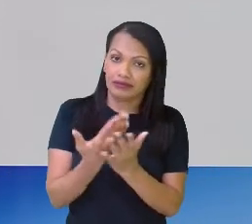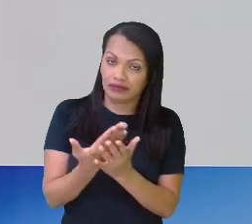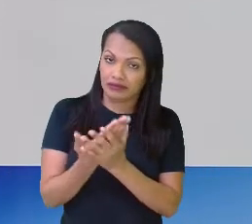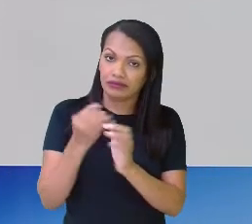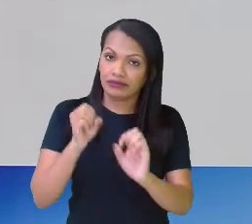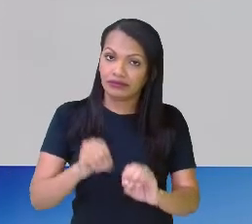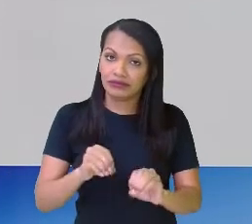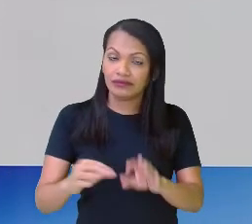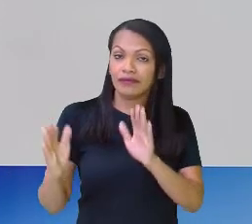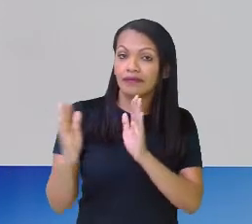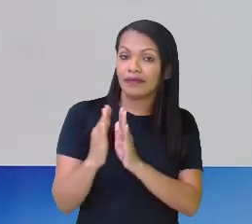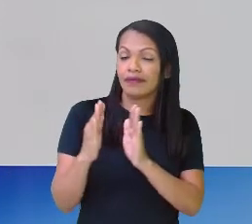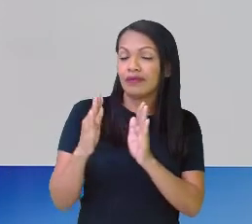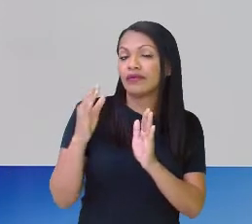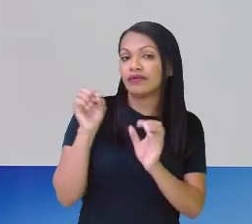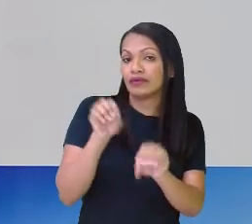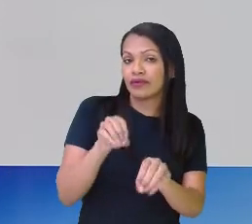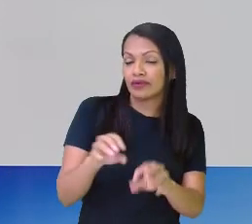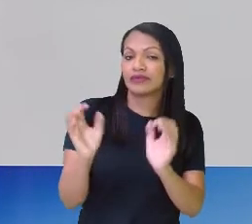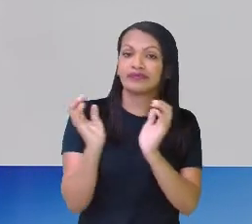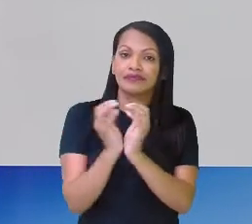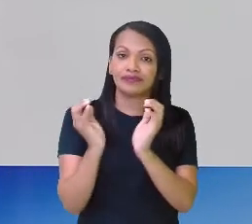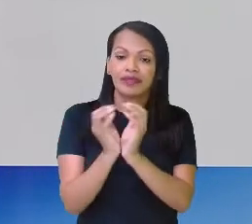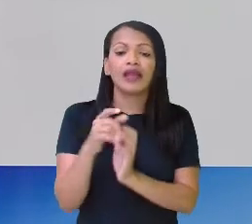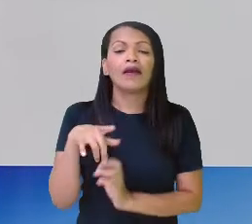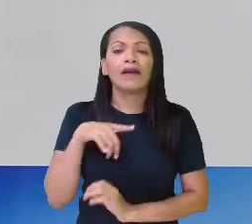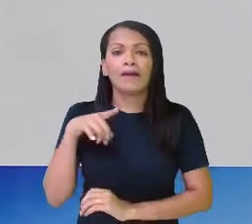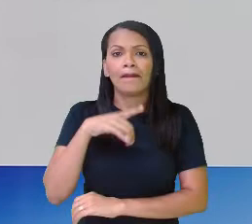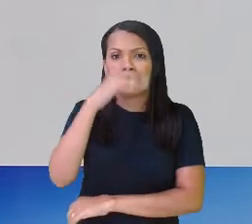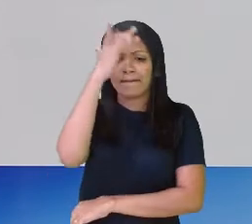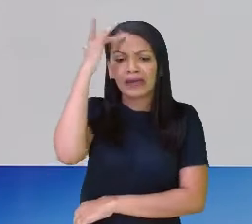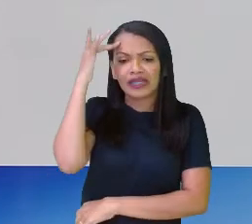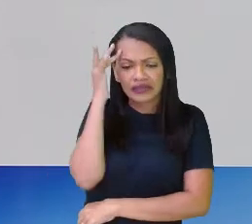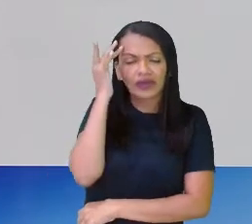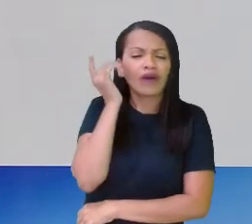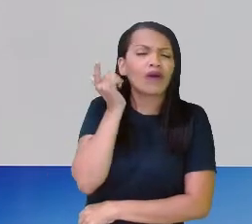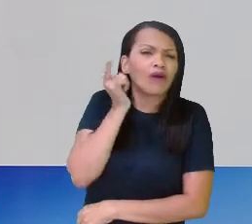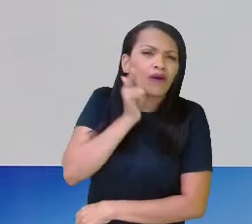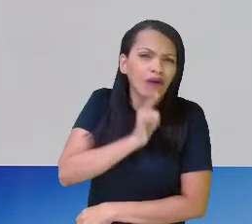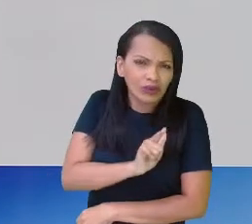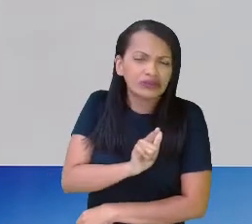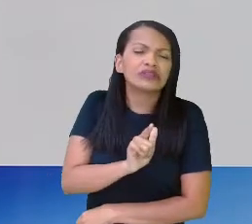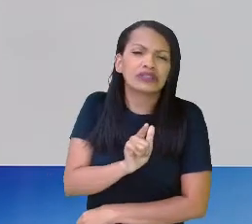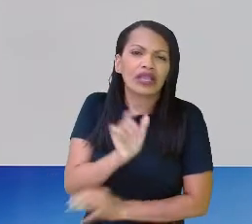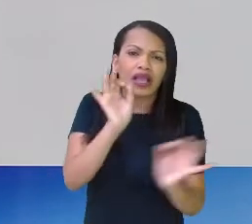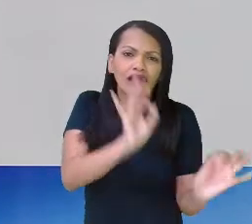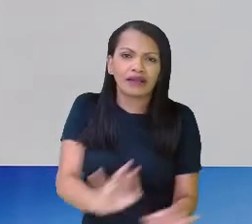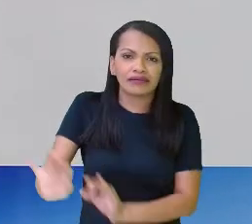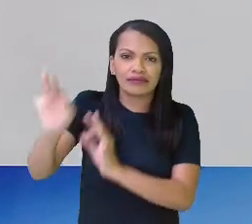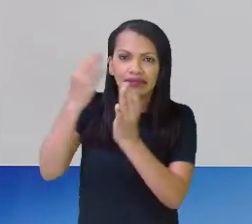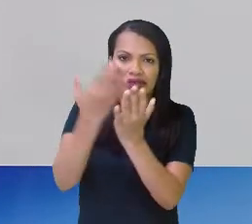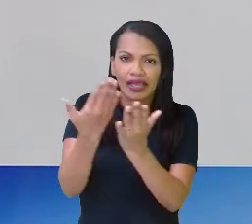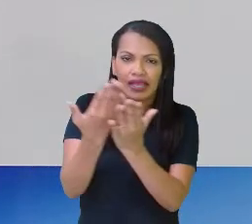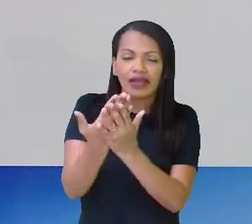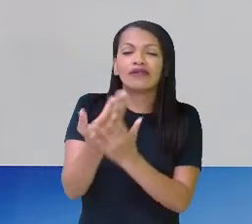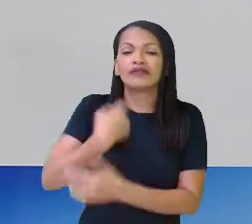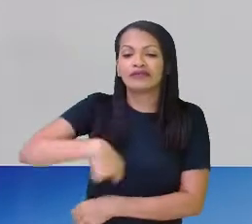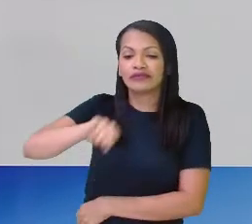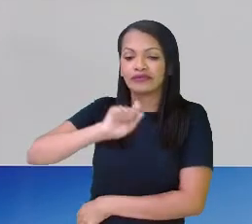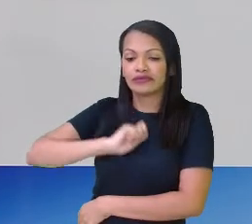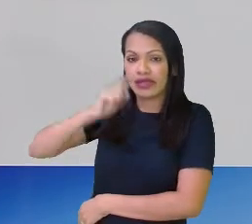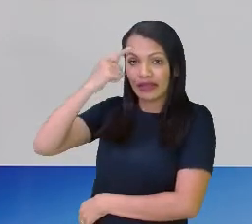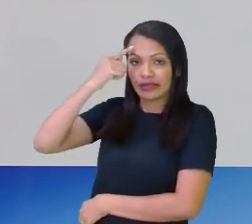Para me ajudar na interação, para que mais pessoas consigam acompanhar as nossas aulas. Jéssica está aqui maravilhosa,